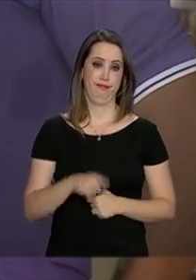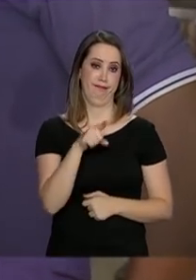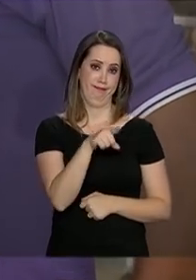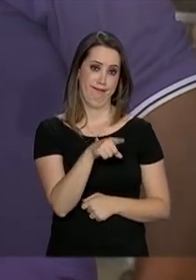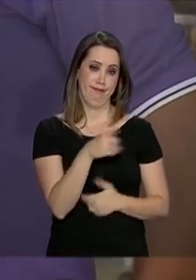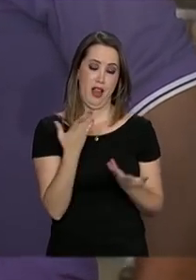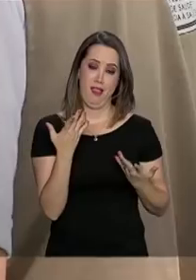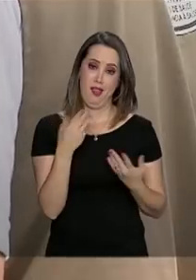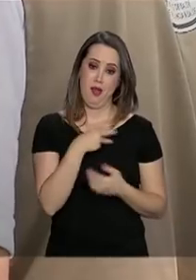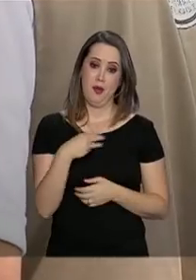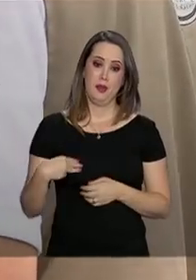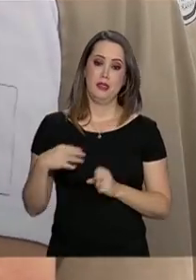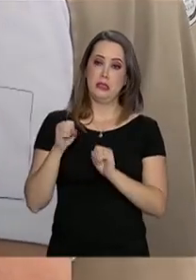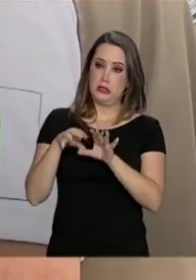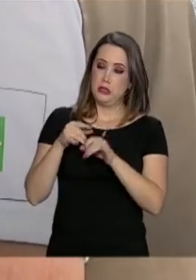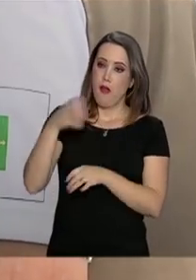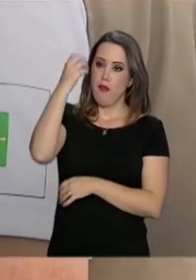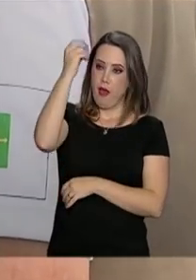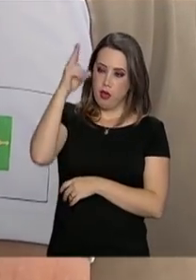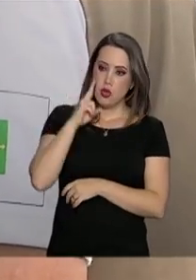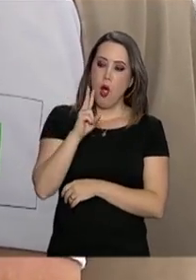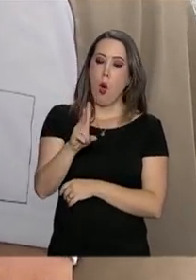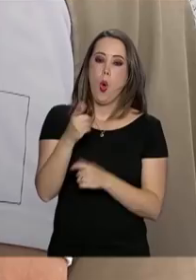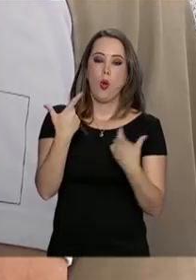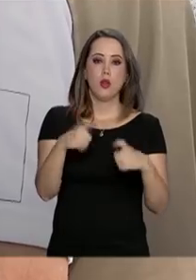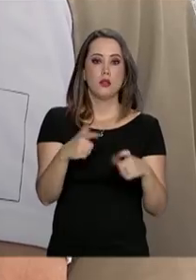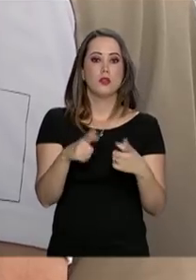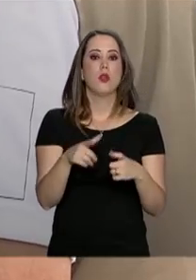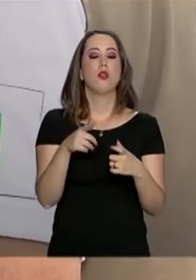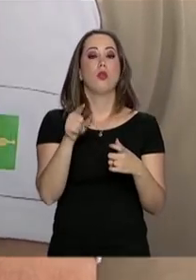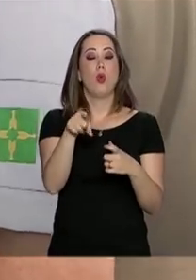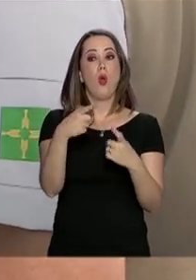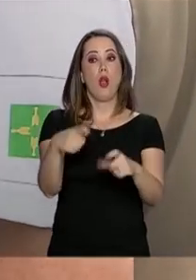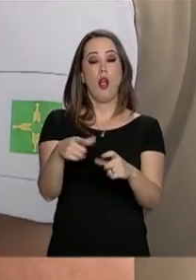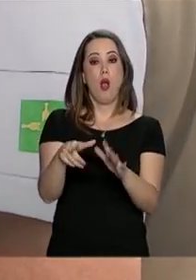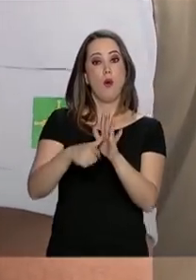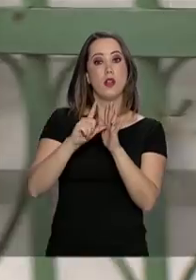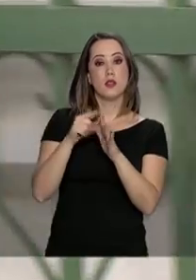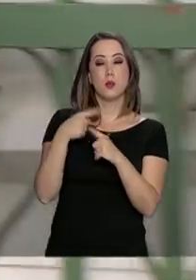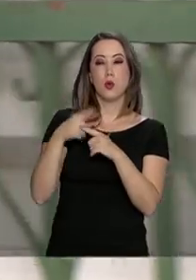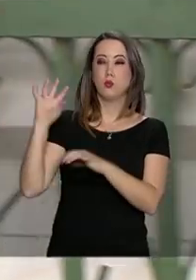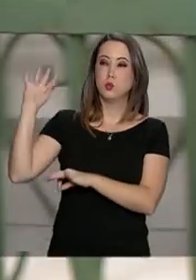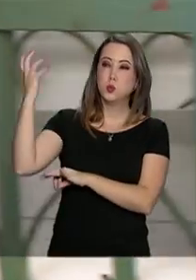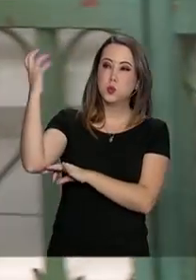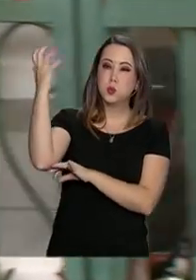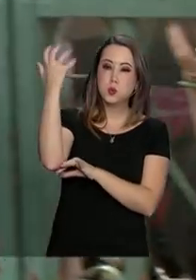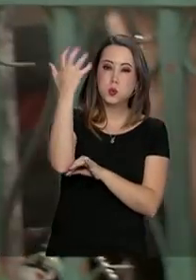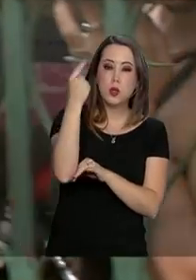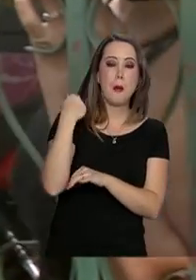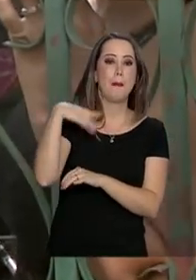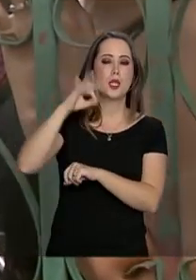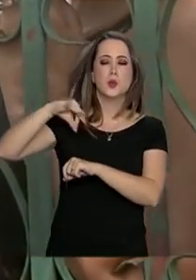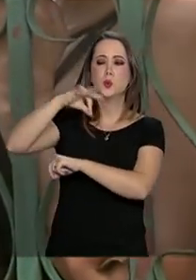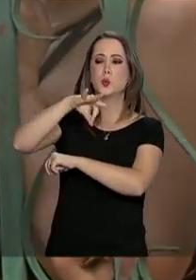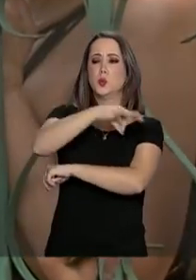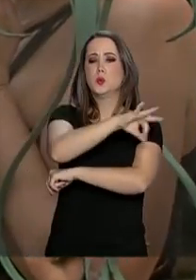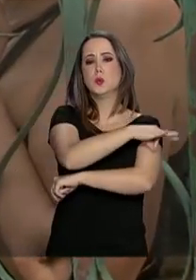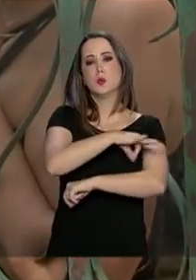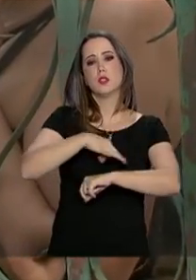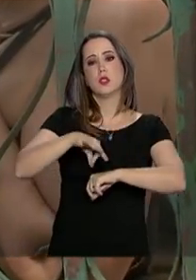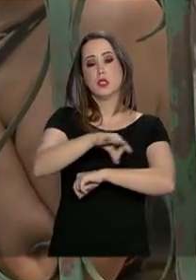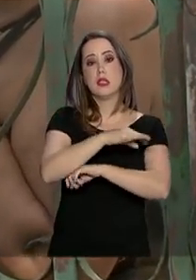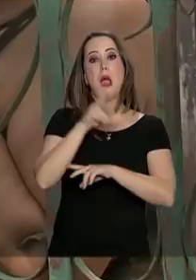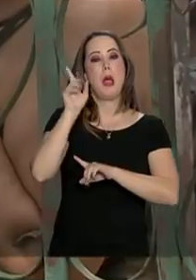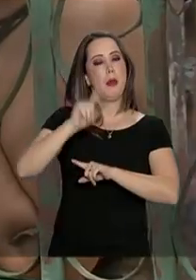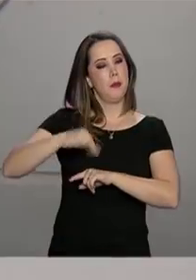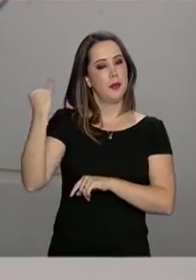quem vai viajar fique de olho no destino. Áreas com muita vegetação têm maior circulação do mosquito. E